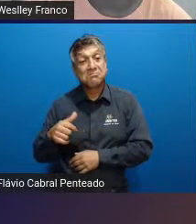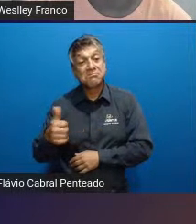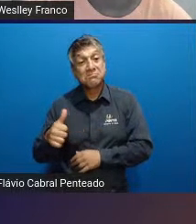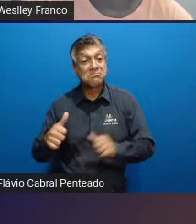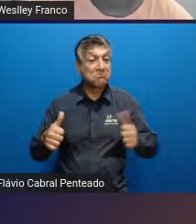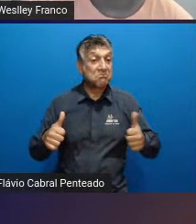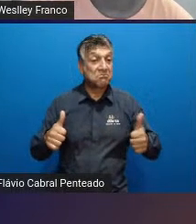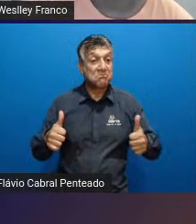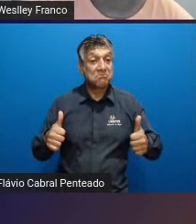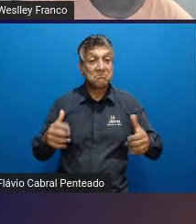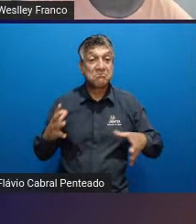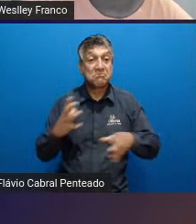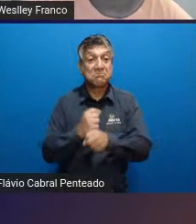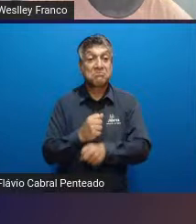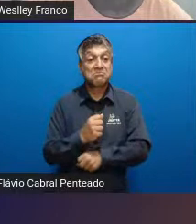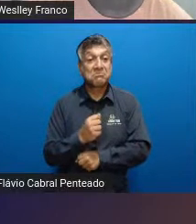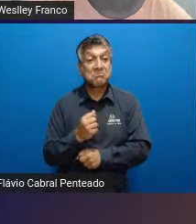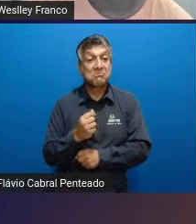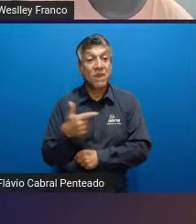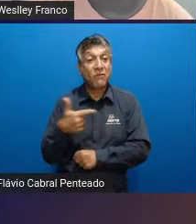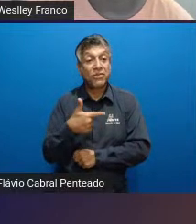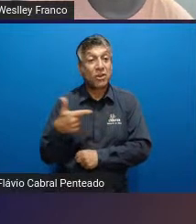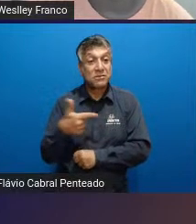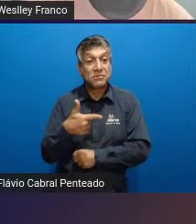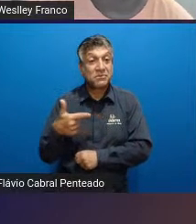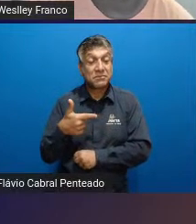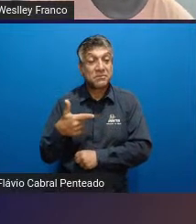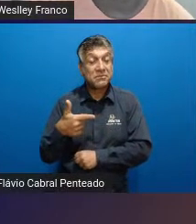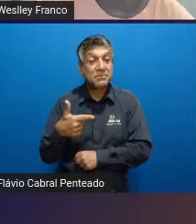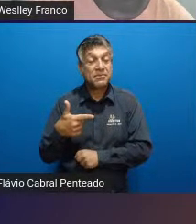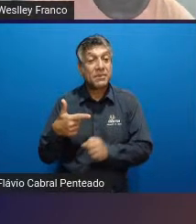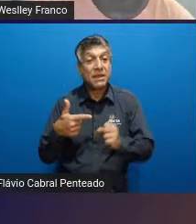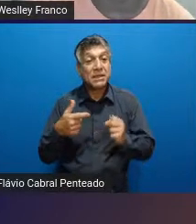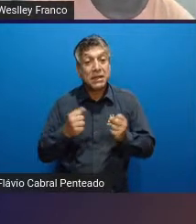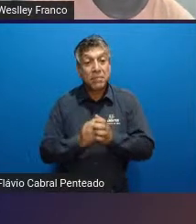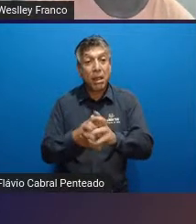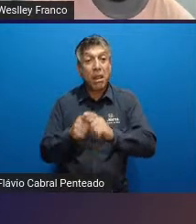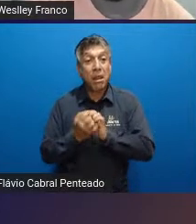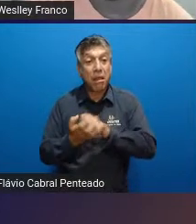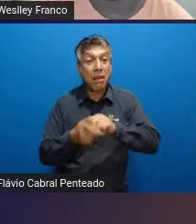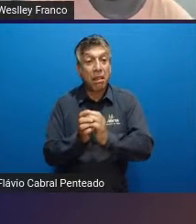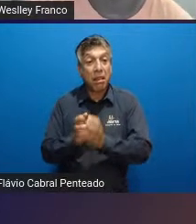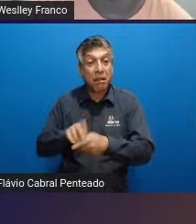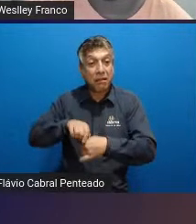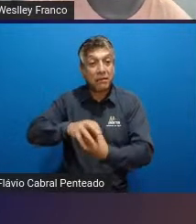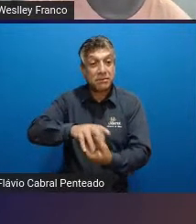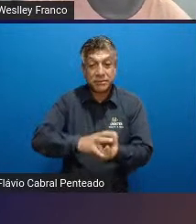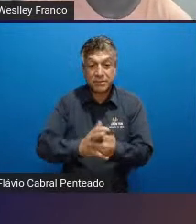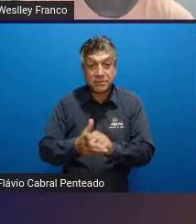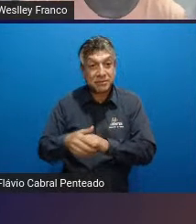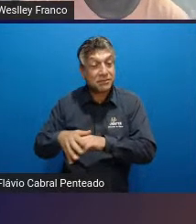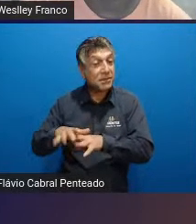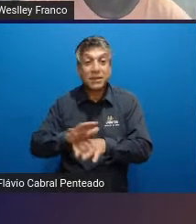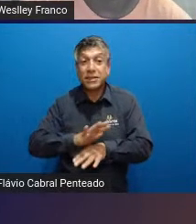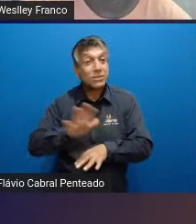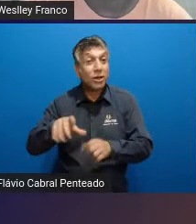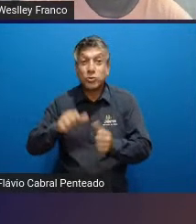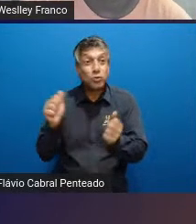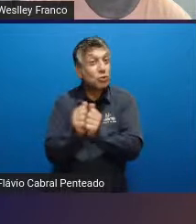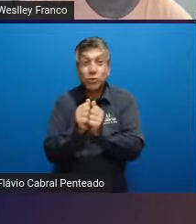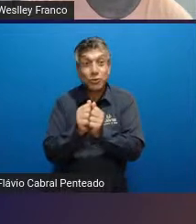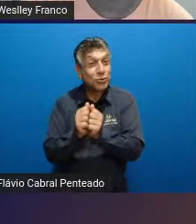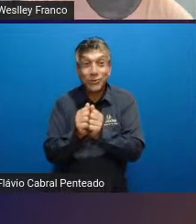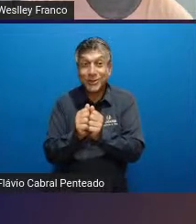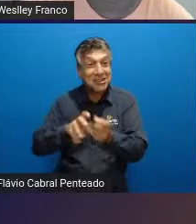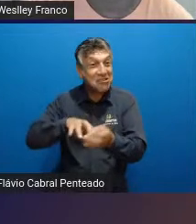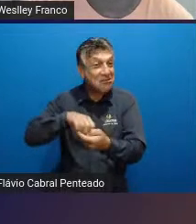volta da bola e não tinha quem defendia e não tinha quem atacava especificamente é todo mundo atacava e